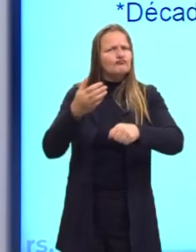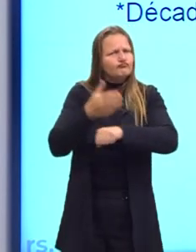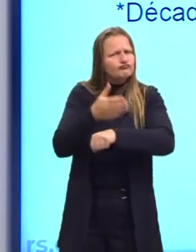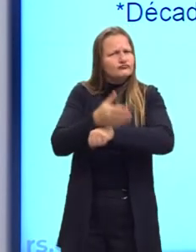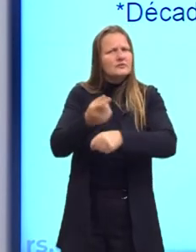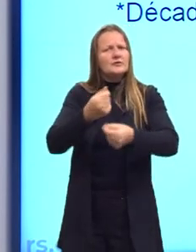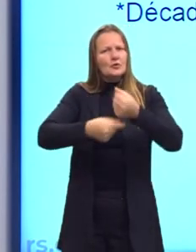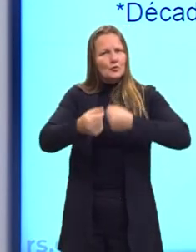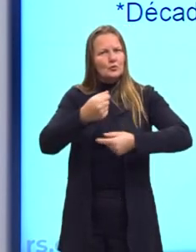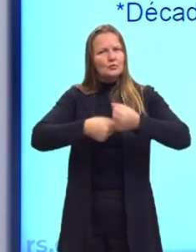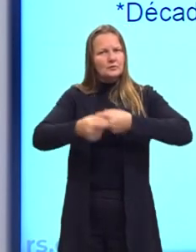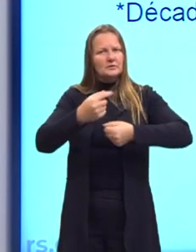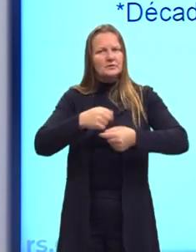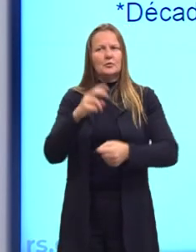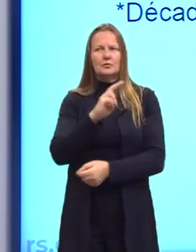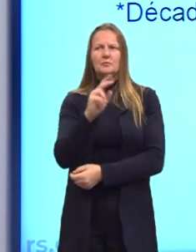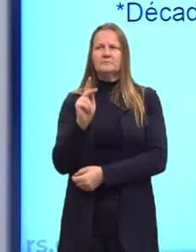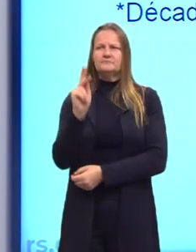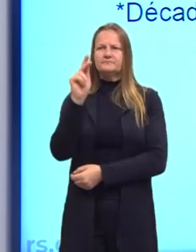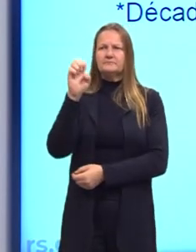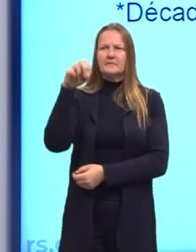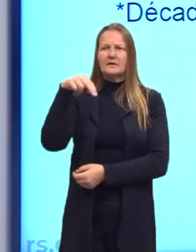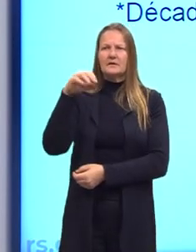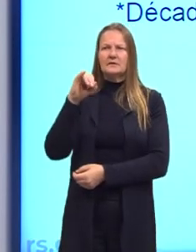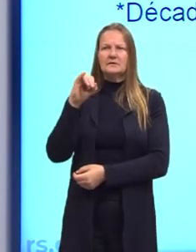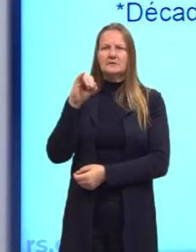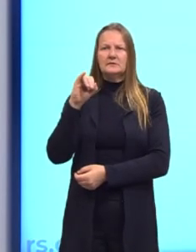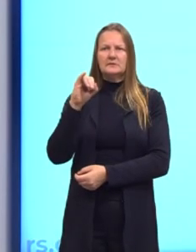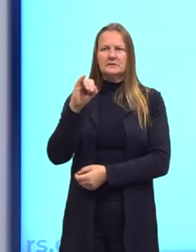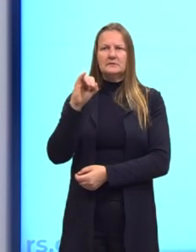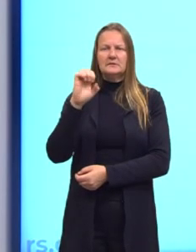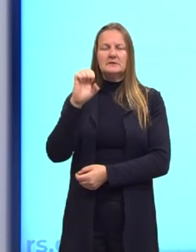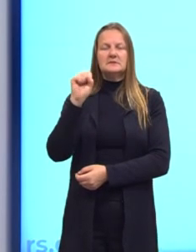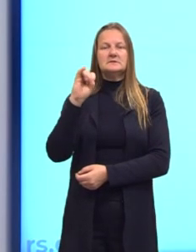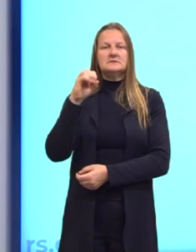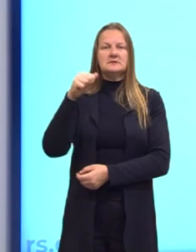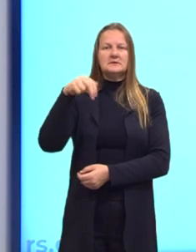na economia, que é o keynesianismo e o New Deal nos Estados Unidos.